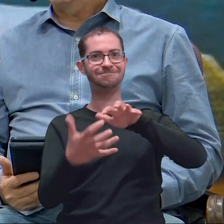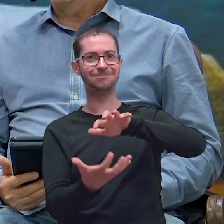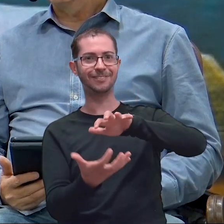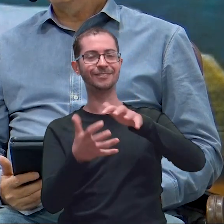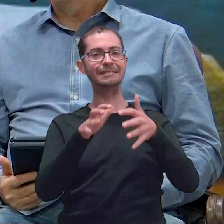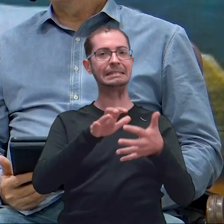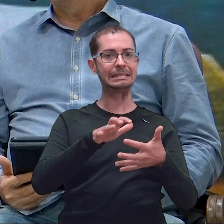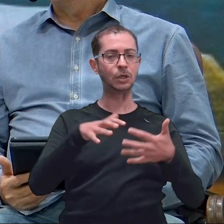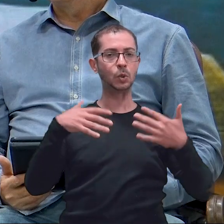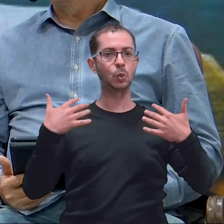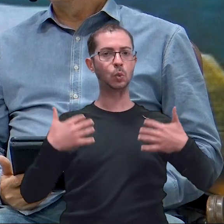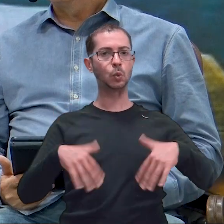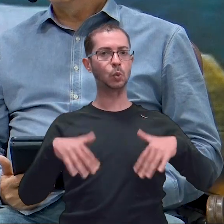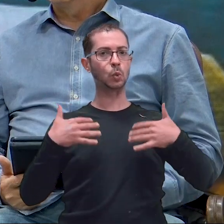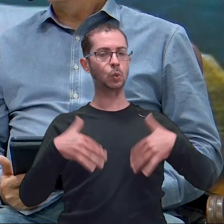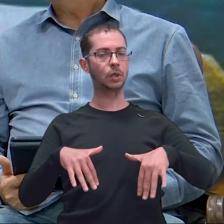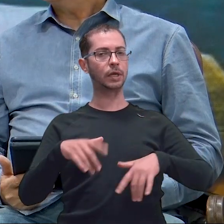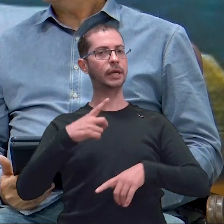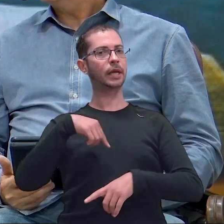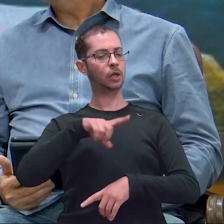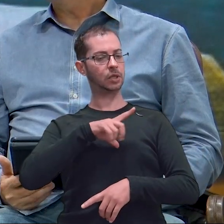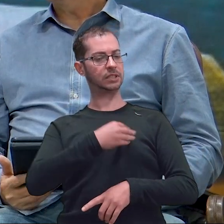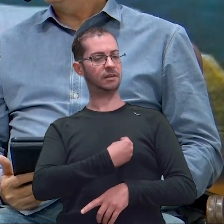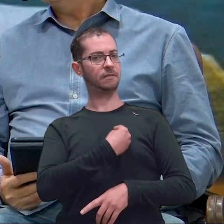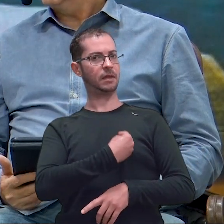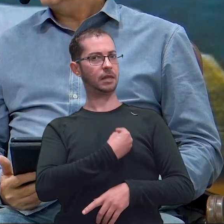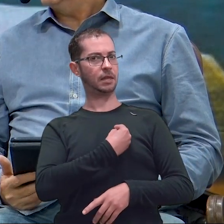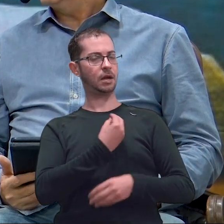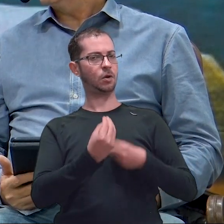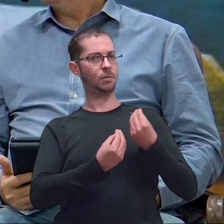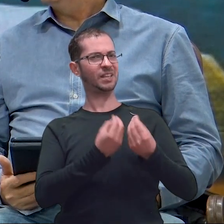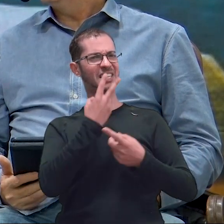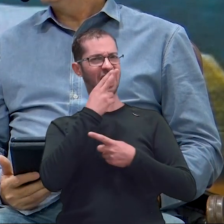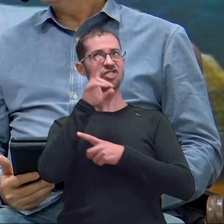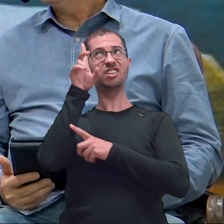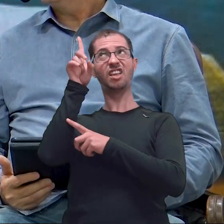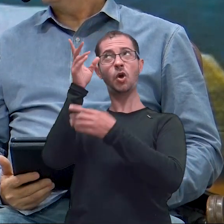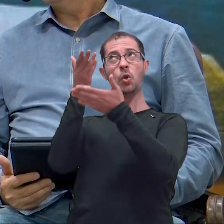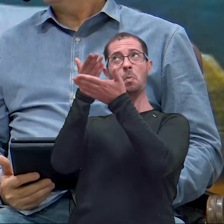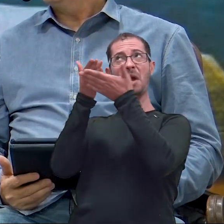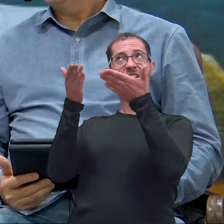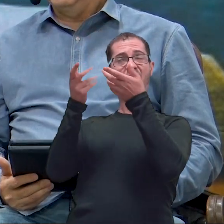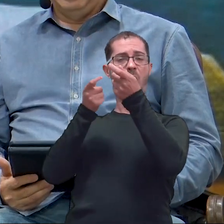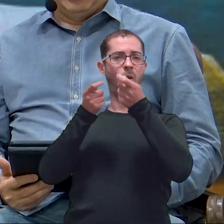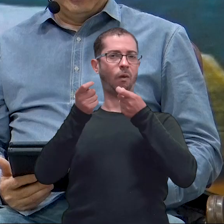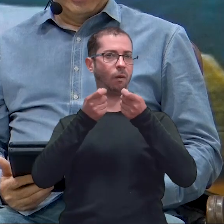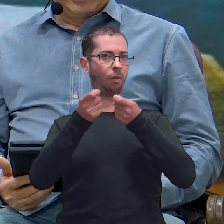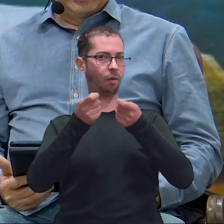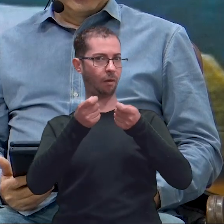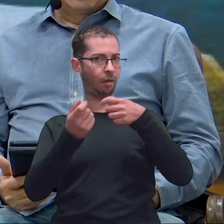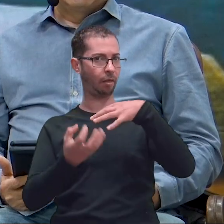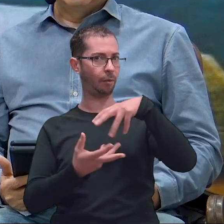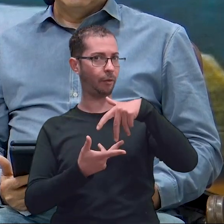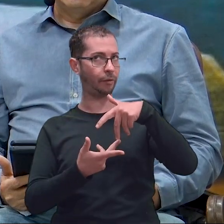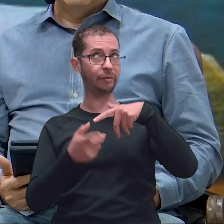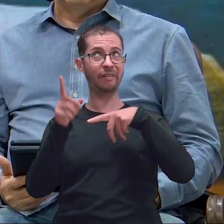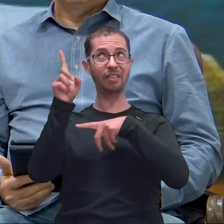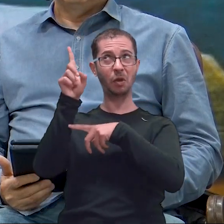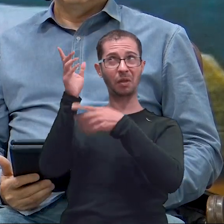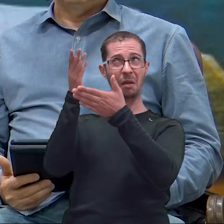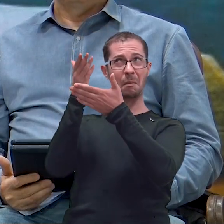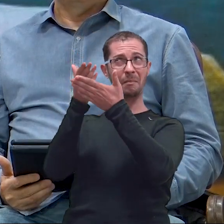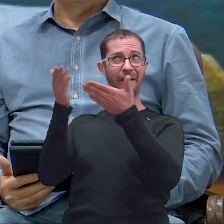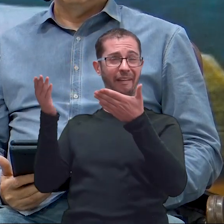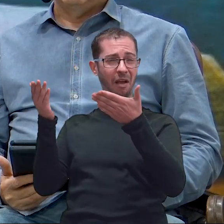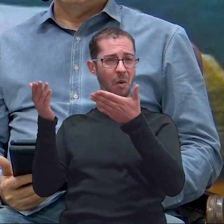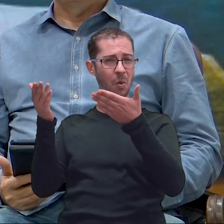nós, como cristãos, como é que nós temos que andar? Será que Deus perdeu o controle desse mundo? É uma boa questão para a gente pensar. Será